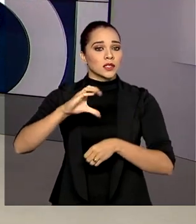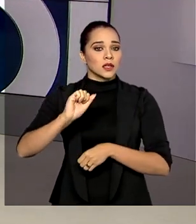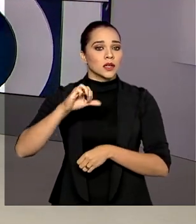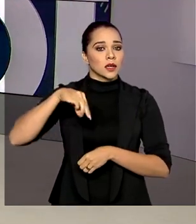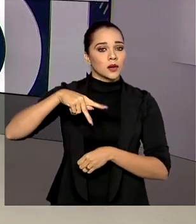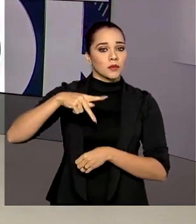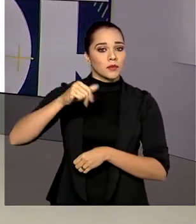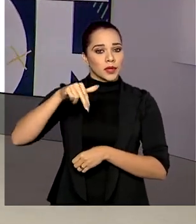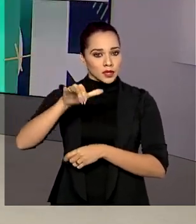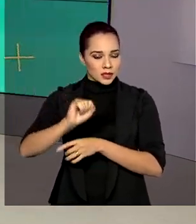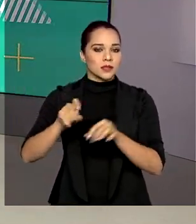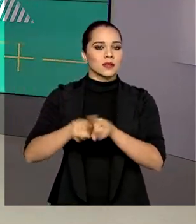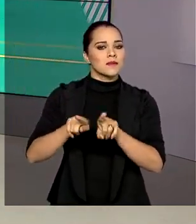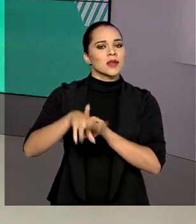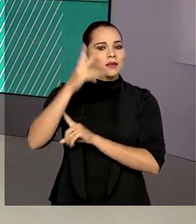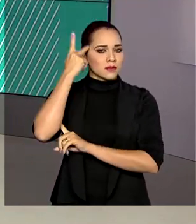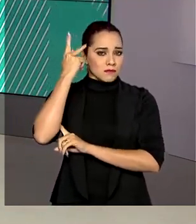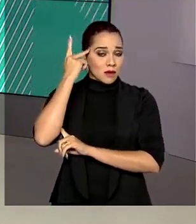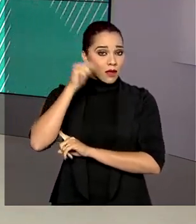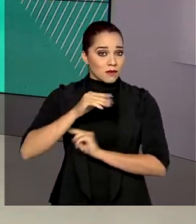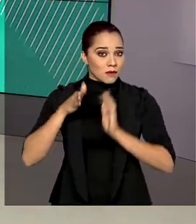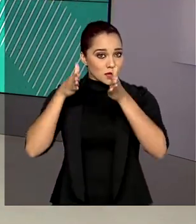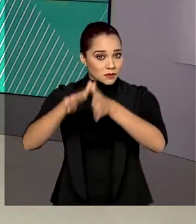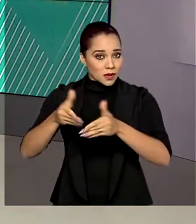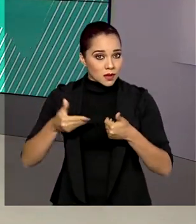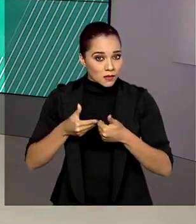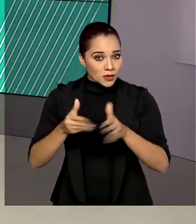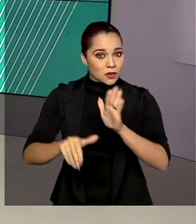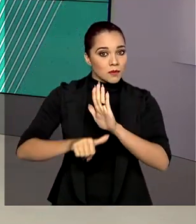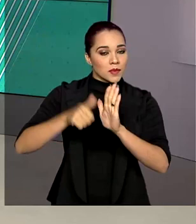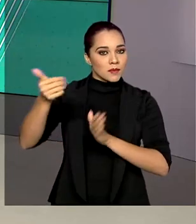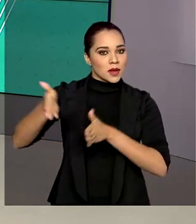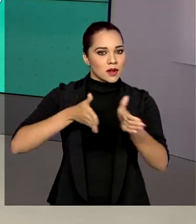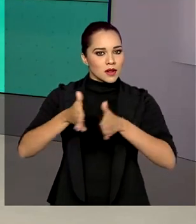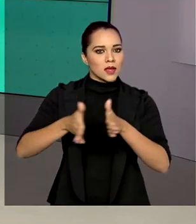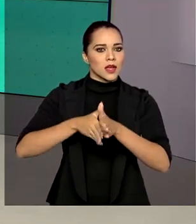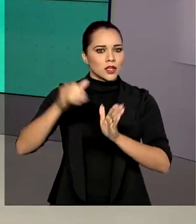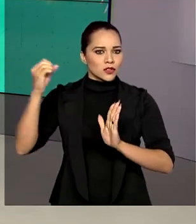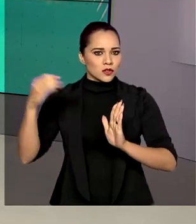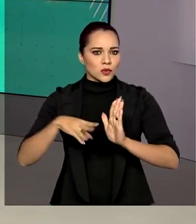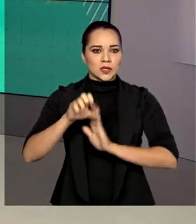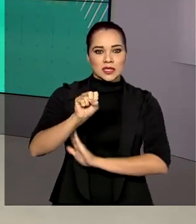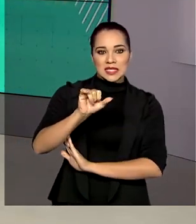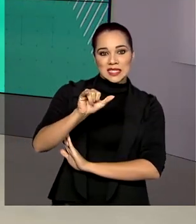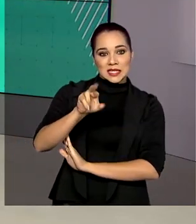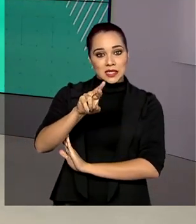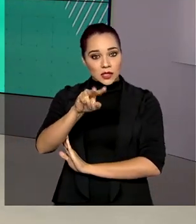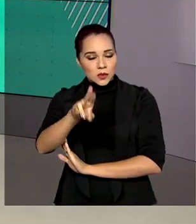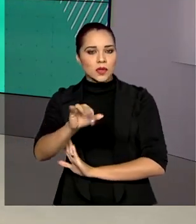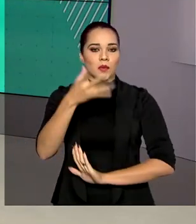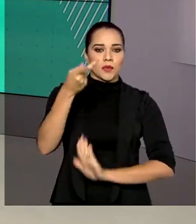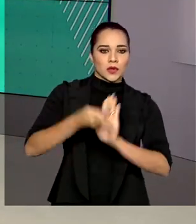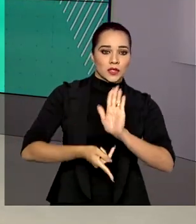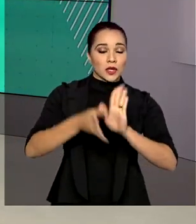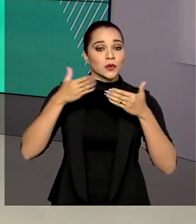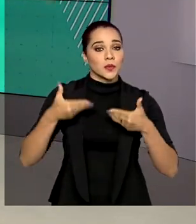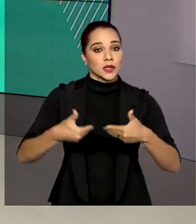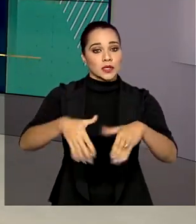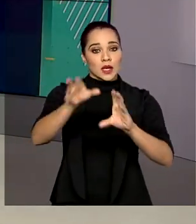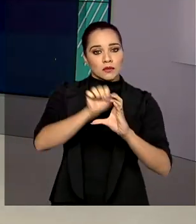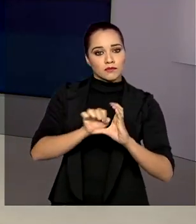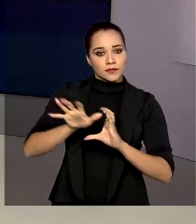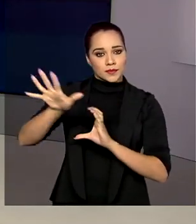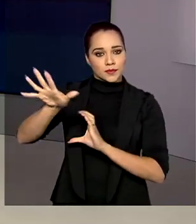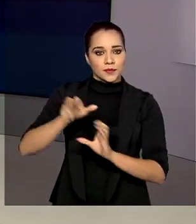interior de São Paulo. Ele vai participar da abertura da primeira linha de luz Sirius, que é um projeto do Ministério da Ciência,